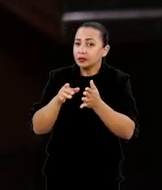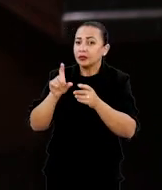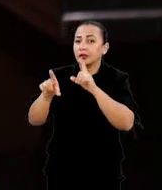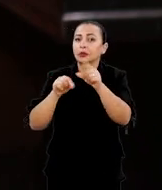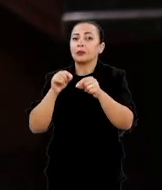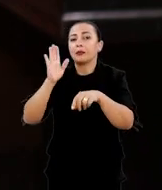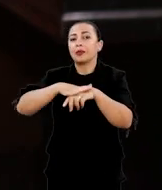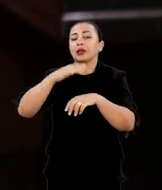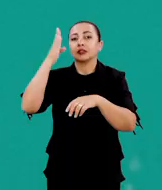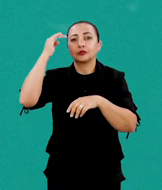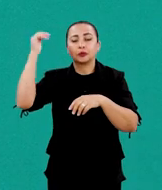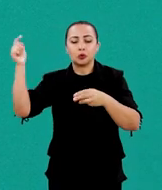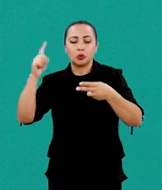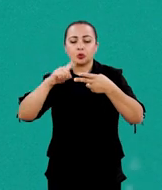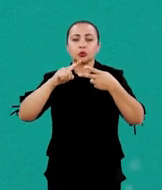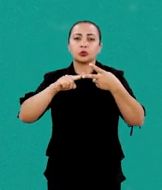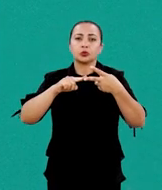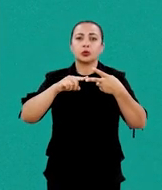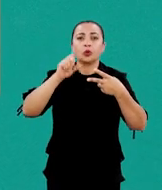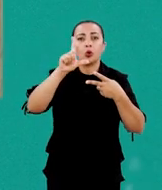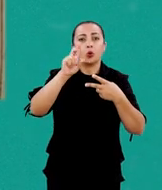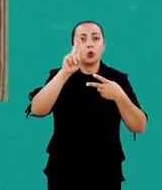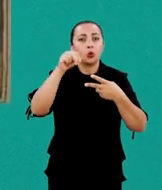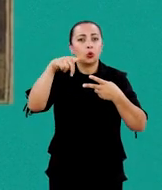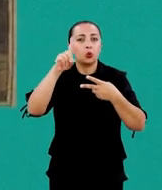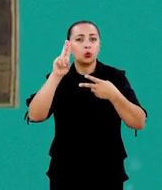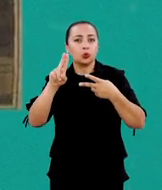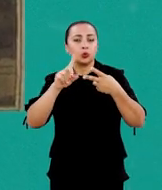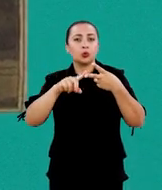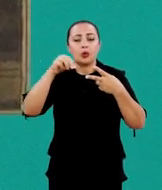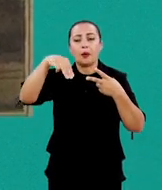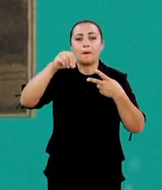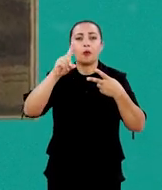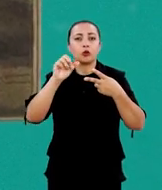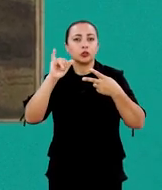famosos, que eram o lundu e a modinha.